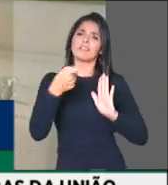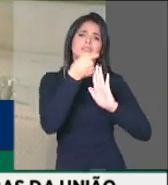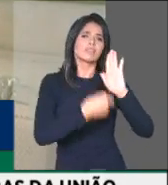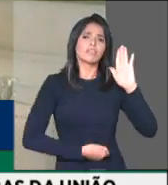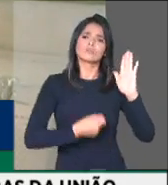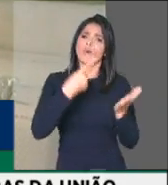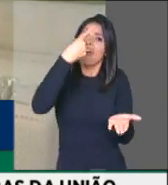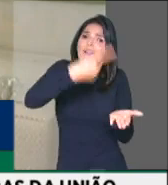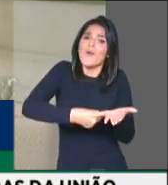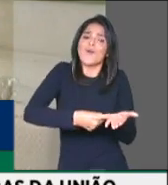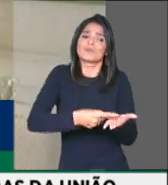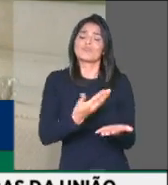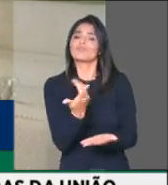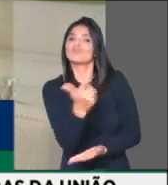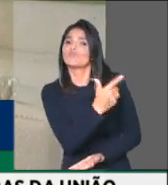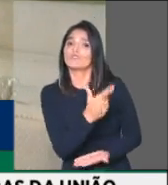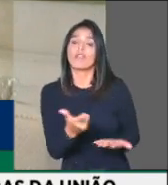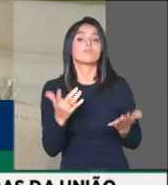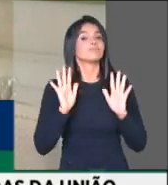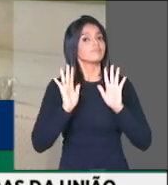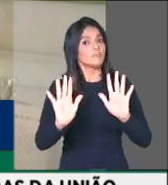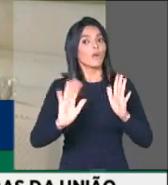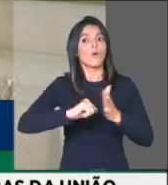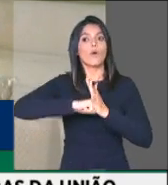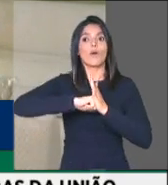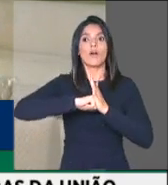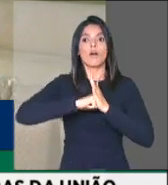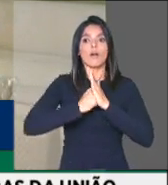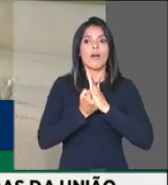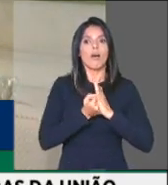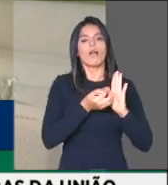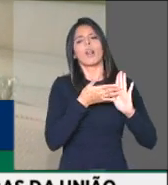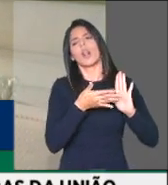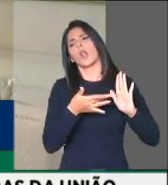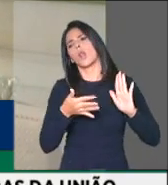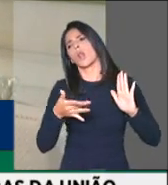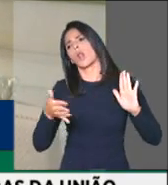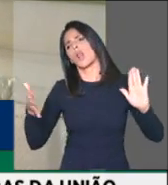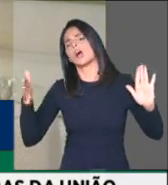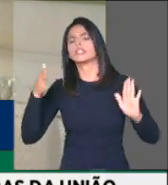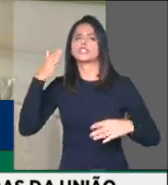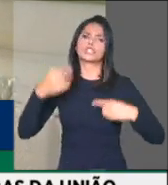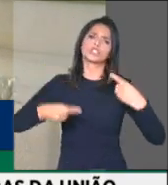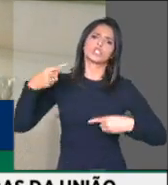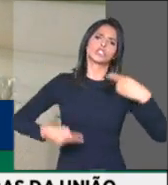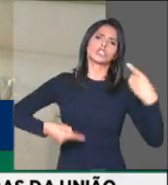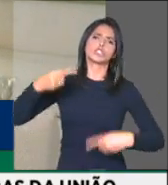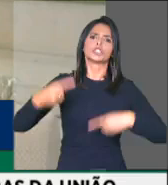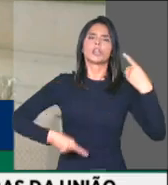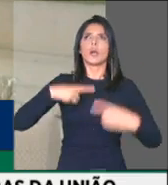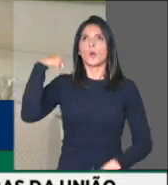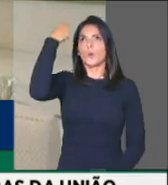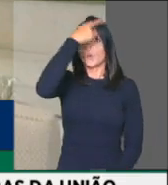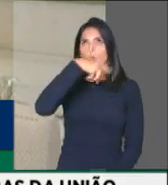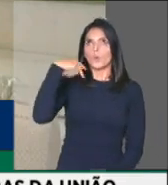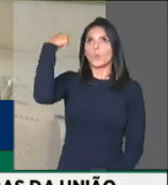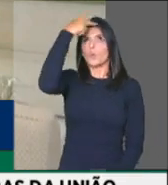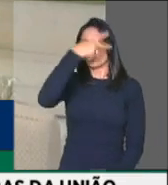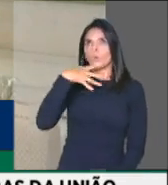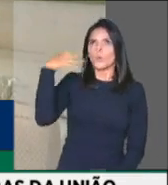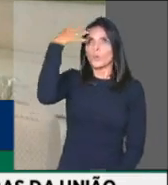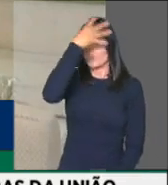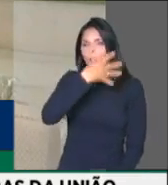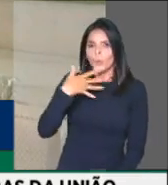texto não há consenso. Então nós vamos ficar aqui numa obstrução longa, uma discussão de muitas e muitas horas e correndo